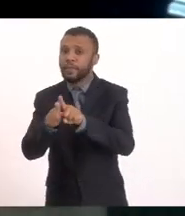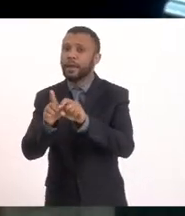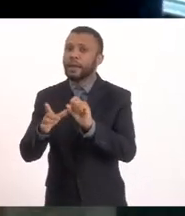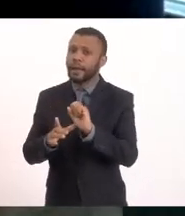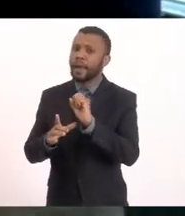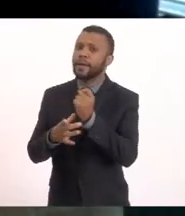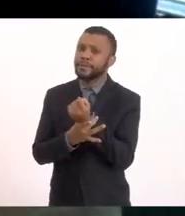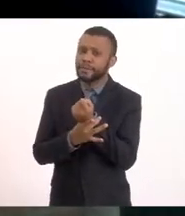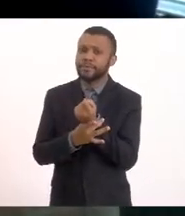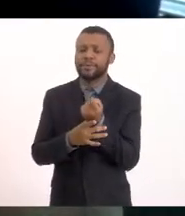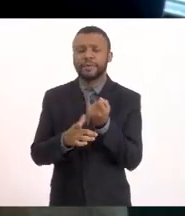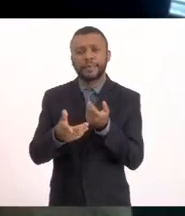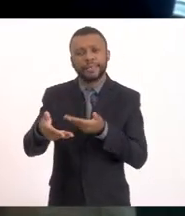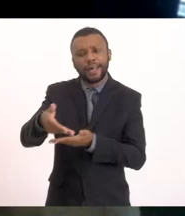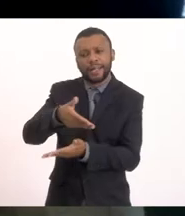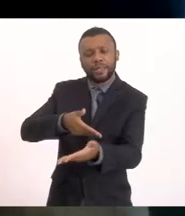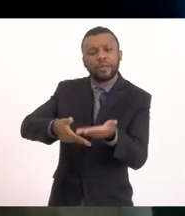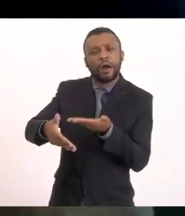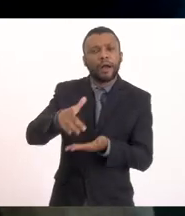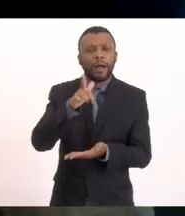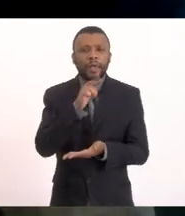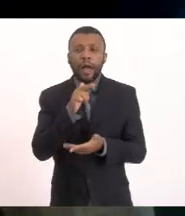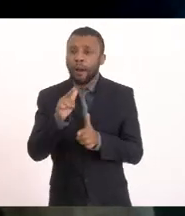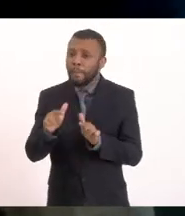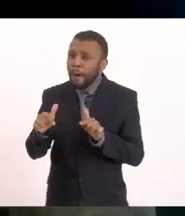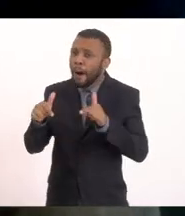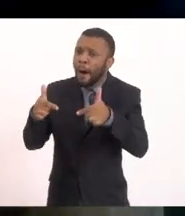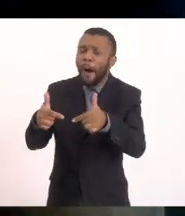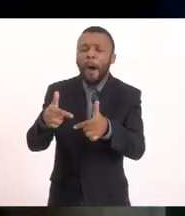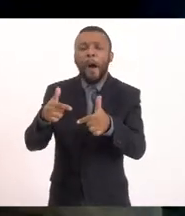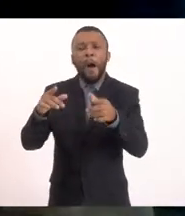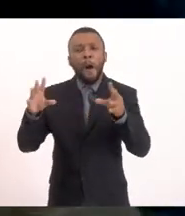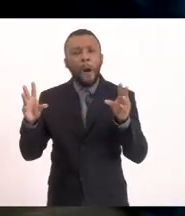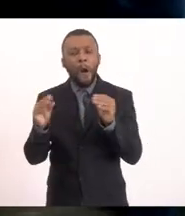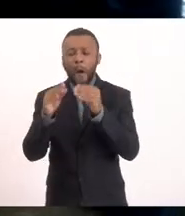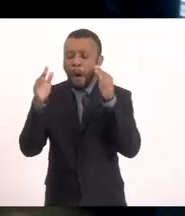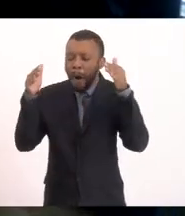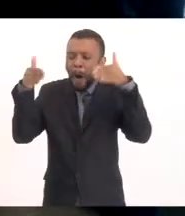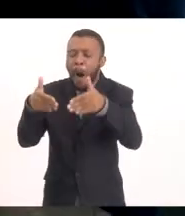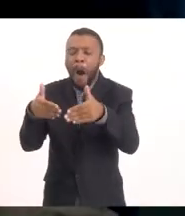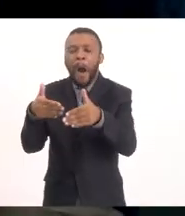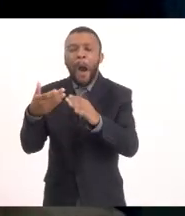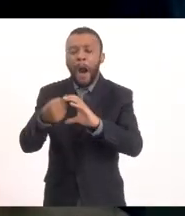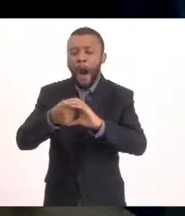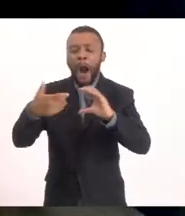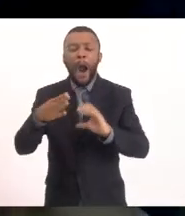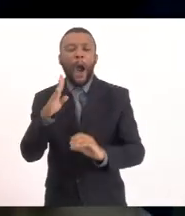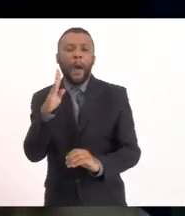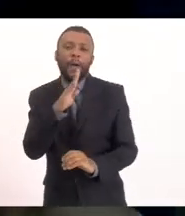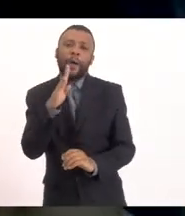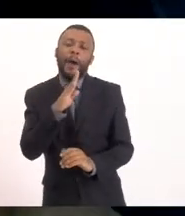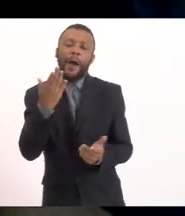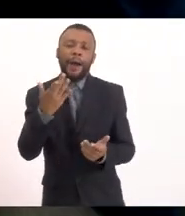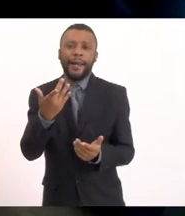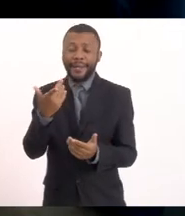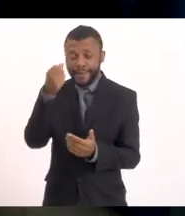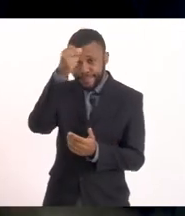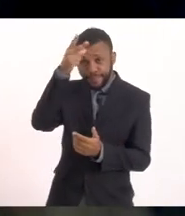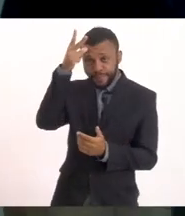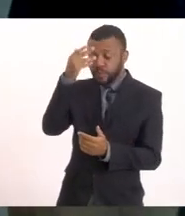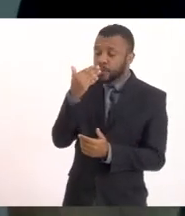intervenção pontual Em caráter emergencial Que foi solicitada pela prefeitura E bem como os